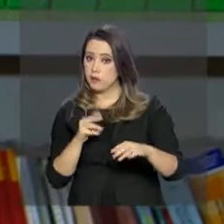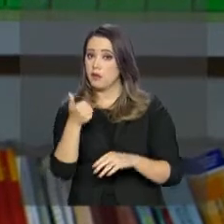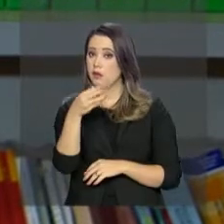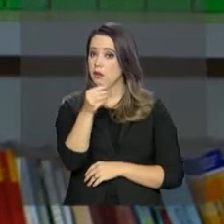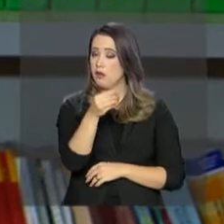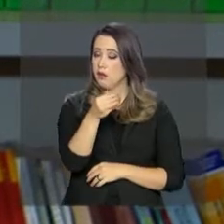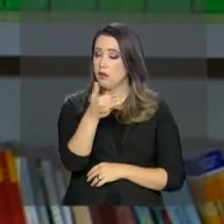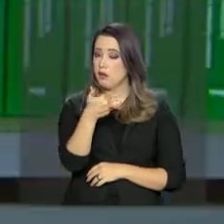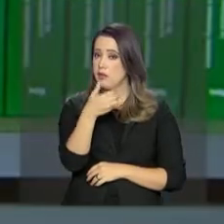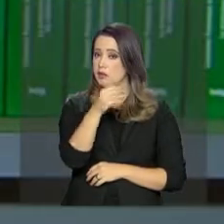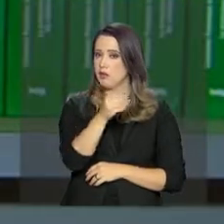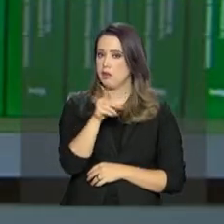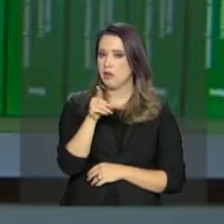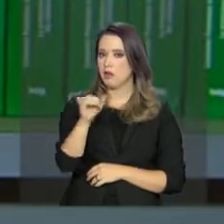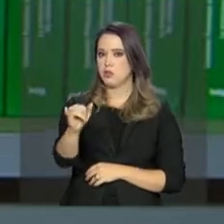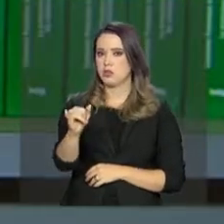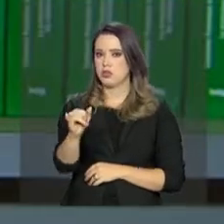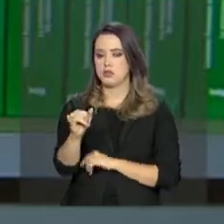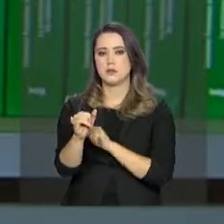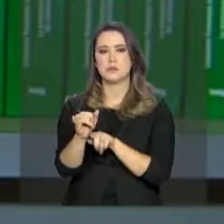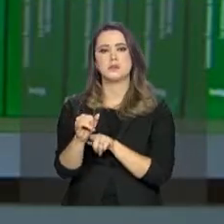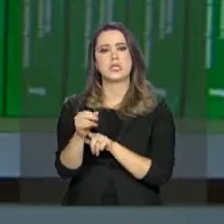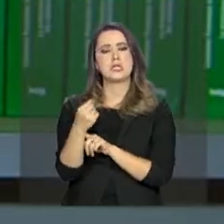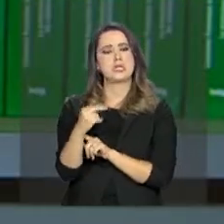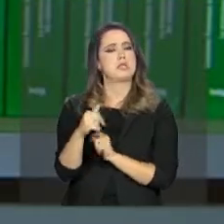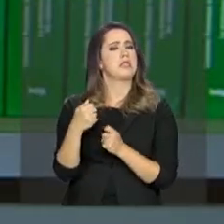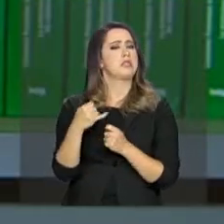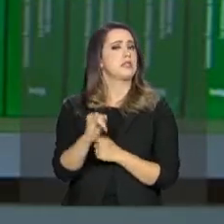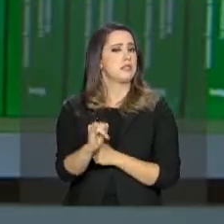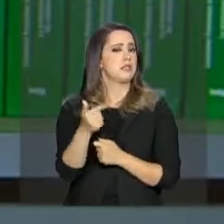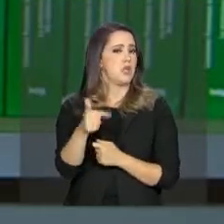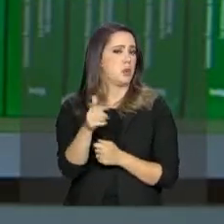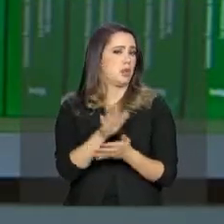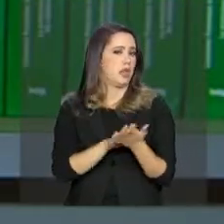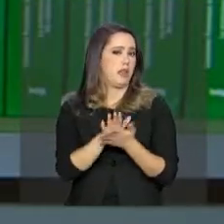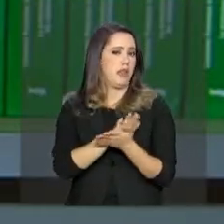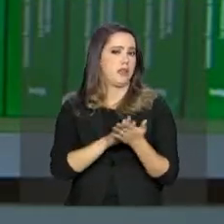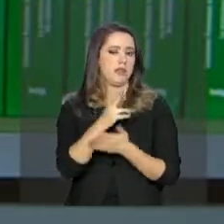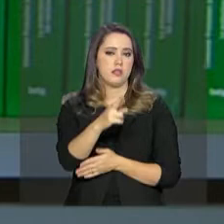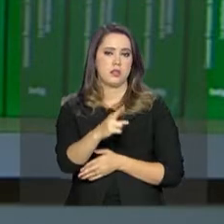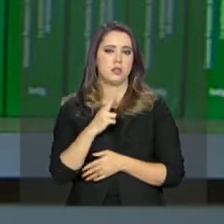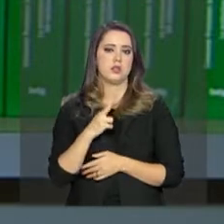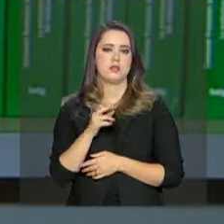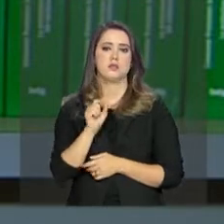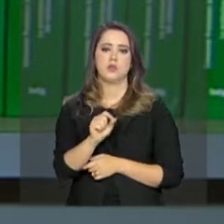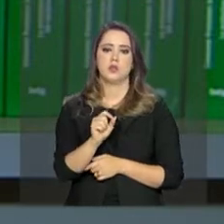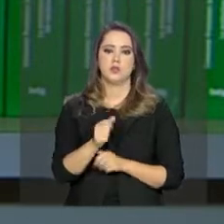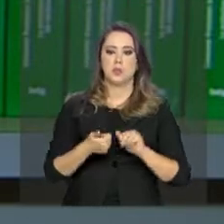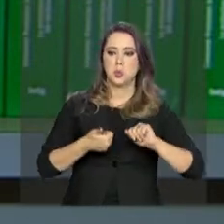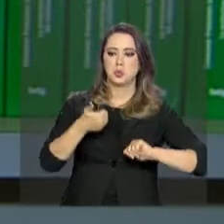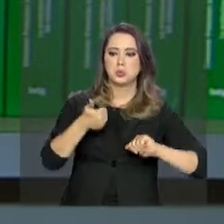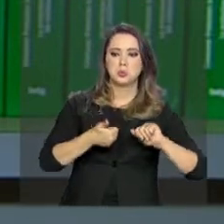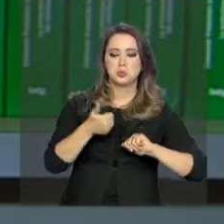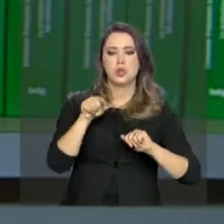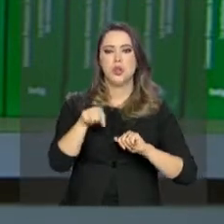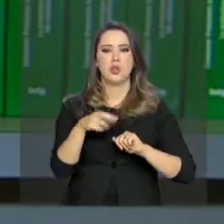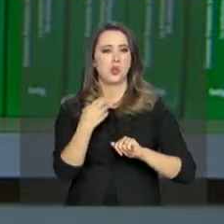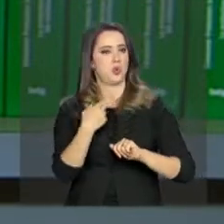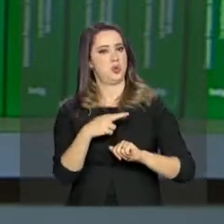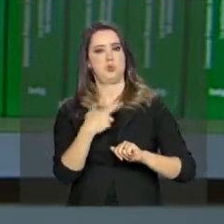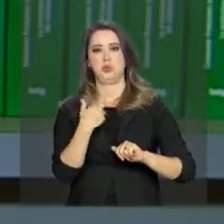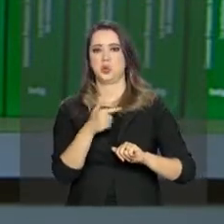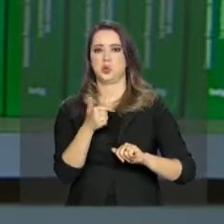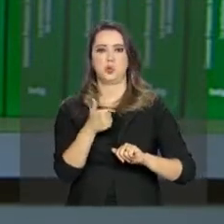solução do seu problema. Na eventualidade dele não responder, ele tem o direito de classificar como não respondida e aí a